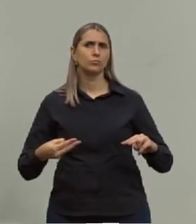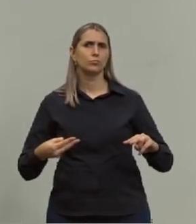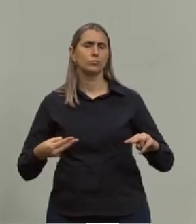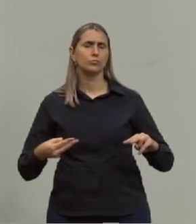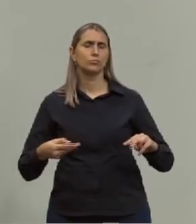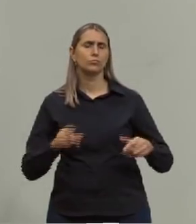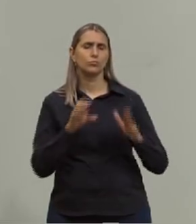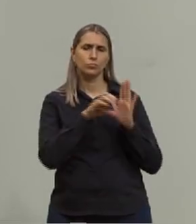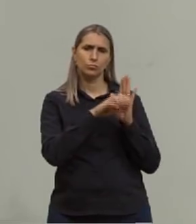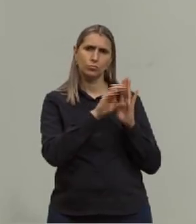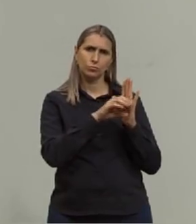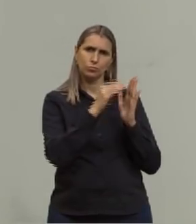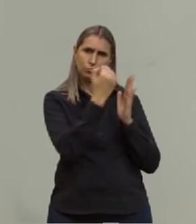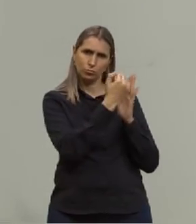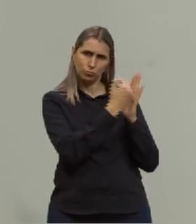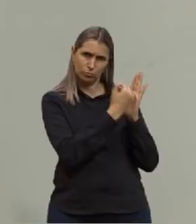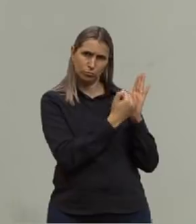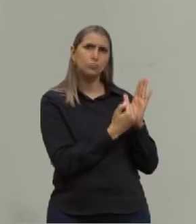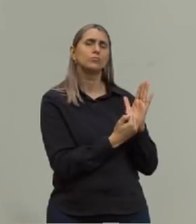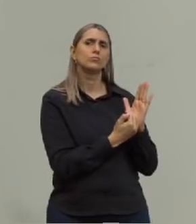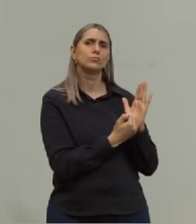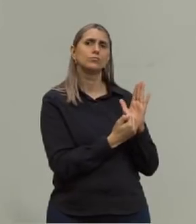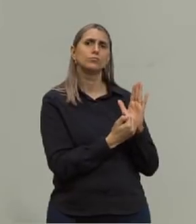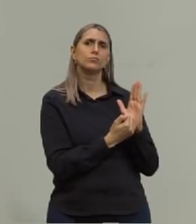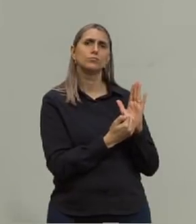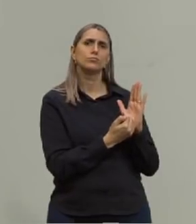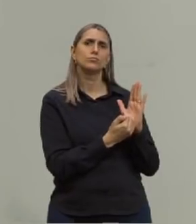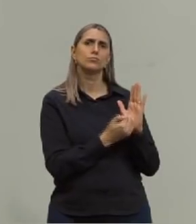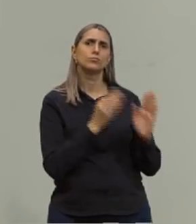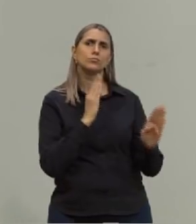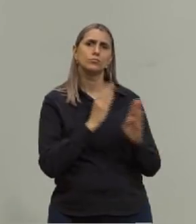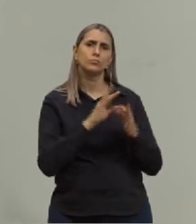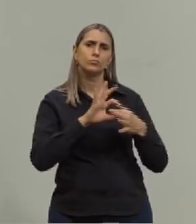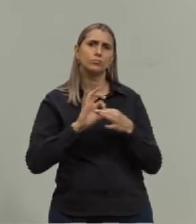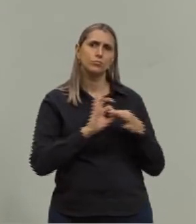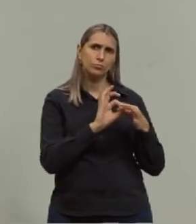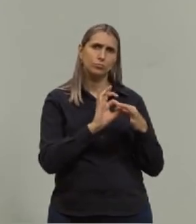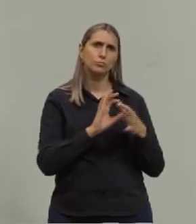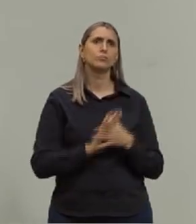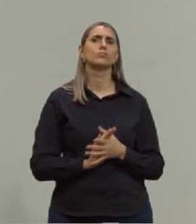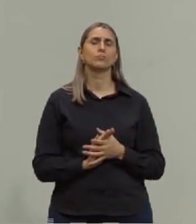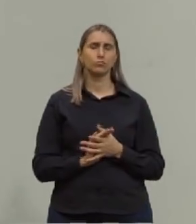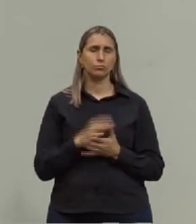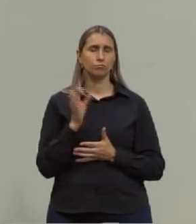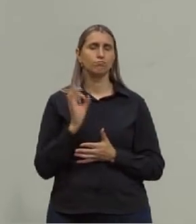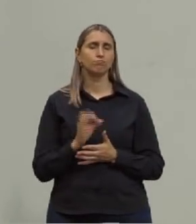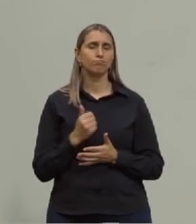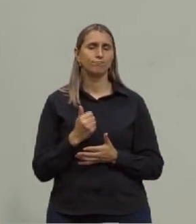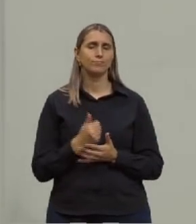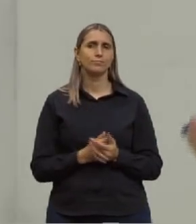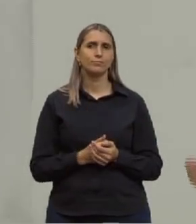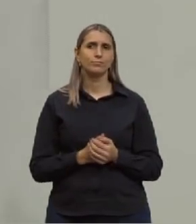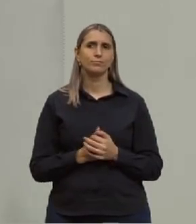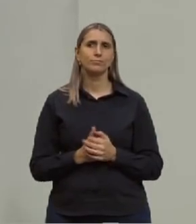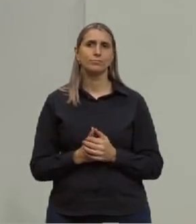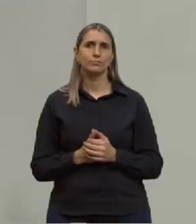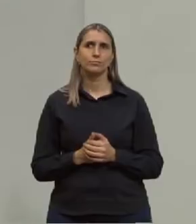todos esses conceitos que a gente vai vendo que estão diretamente ligados. Tá beleza? Então vamos lá.